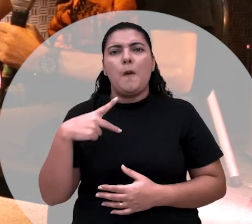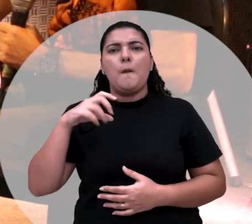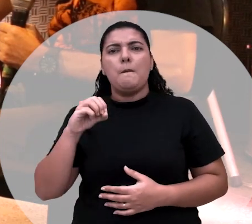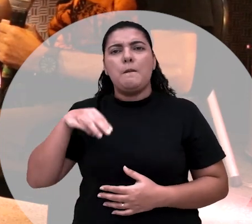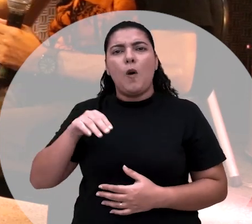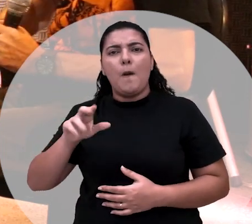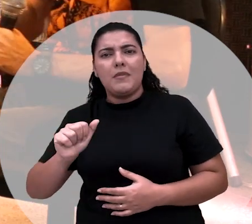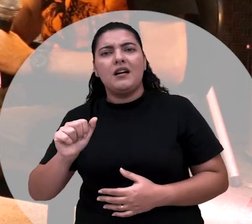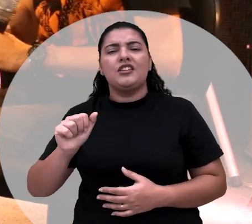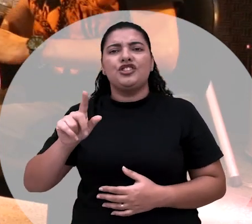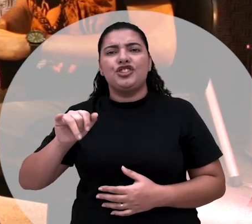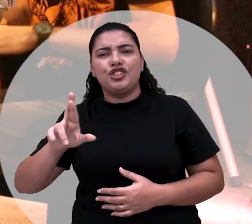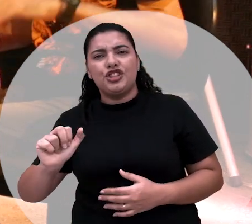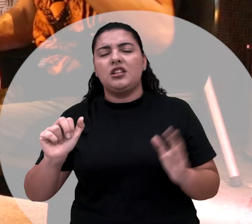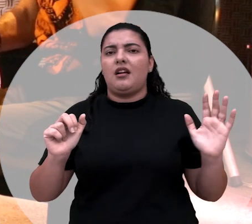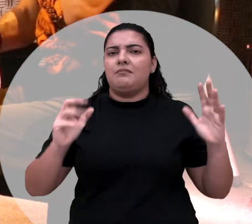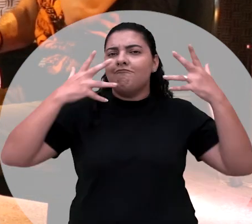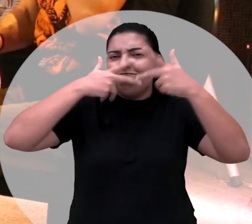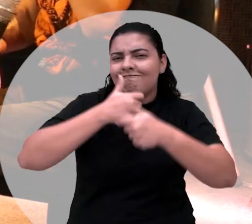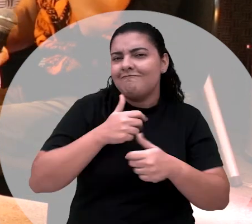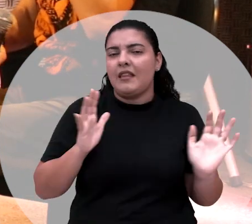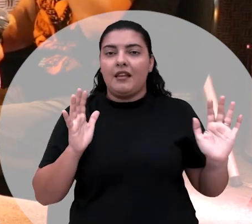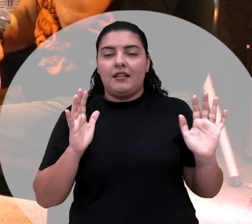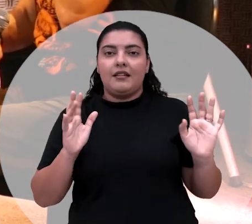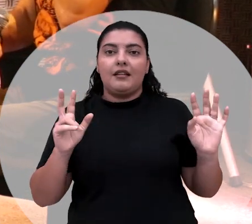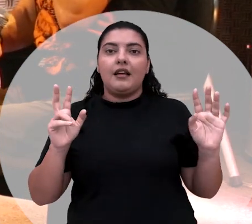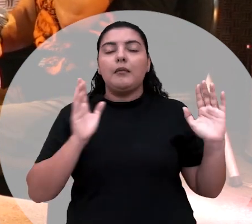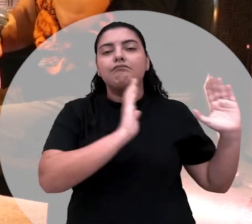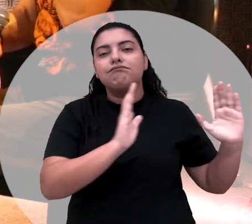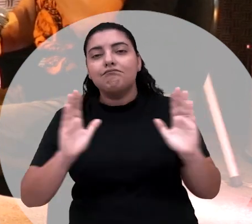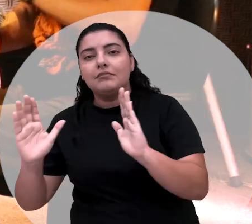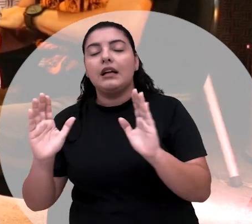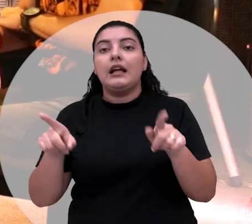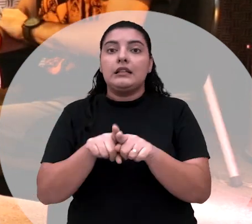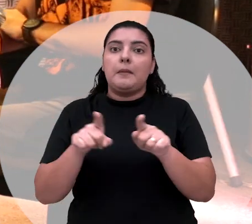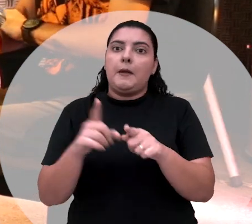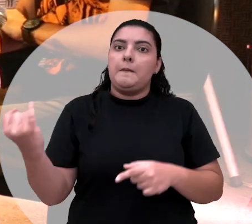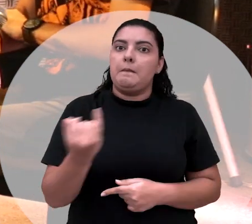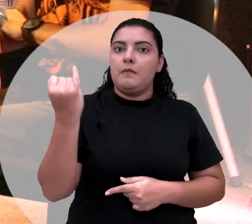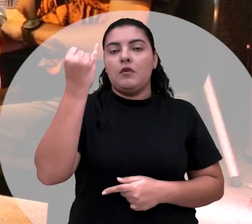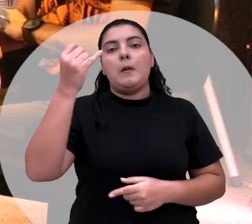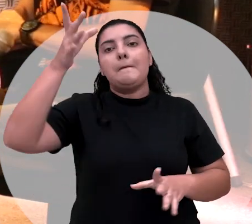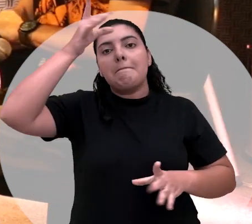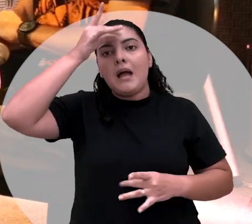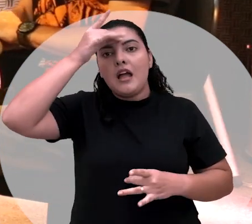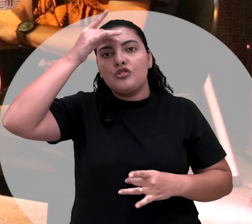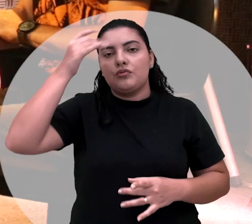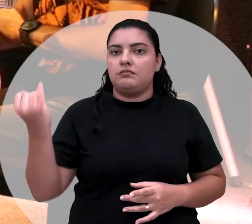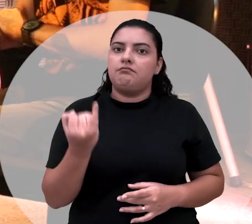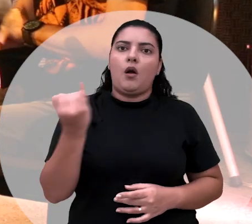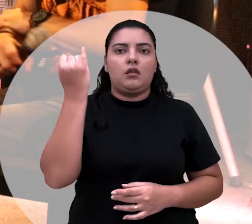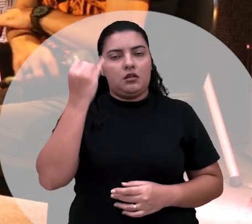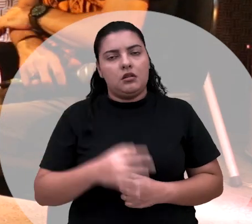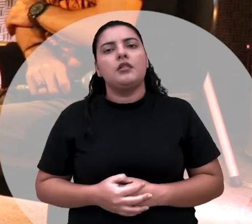beleza de Exu, das Pombas Jiras, fala um pouquinho sobre a questão também da credibilidade da média unidade, mãe, que eu acho muito importante.